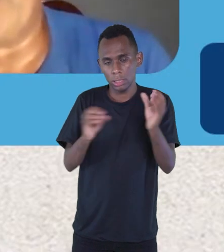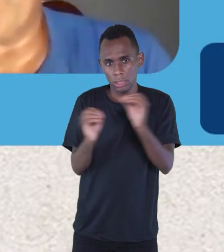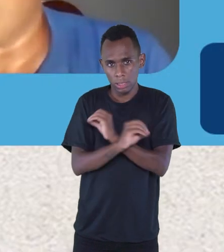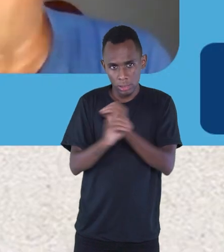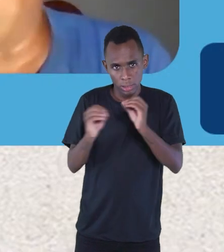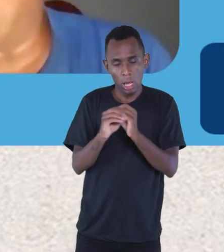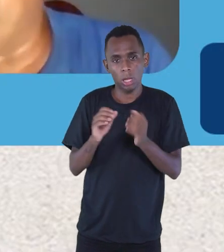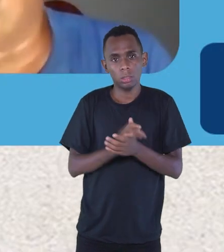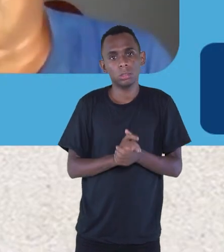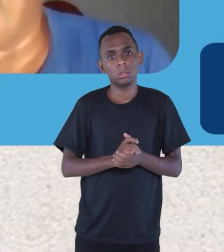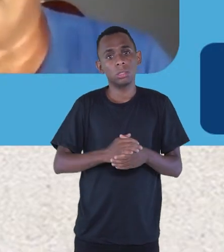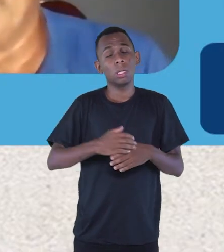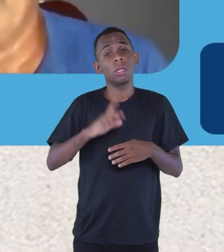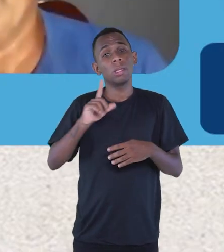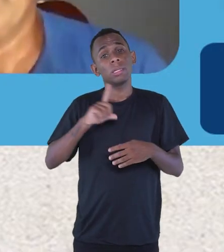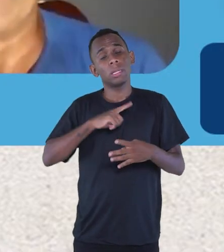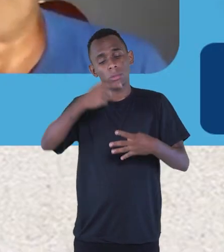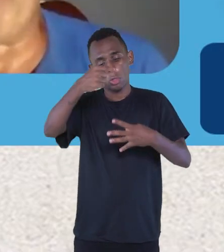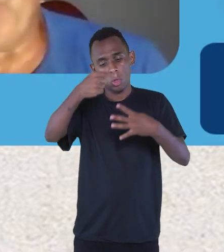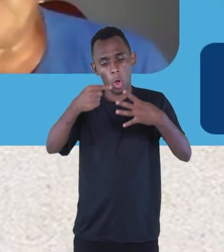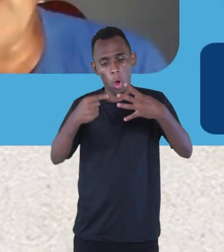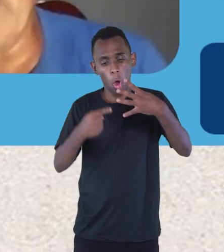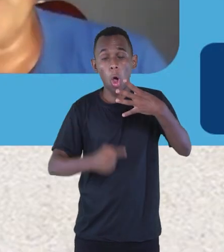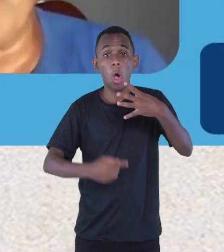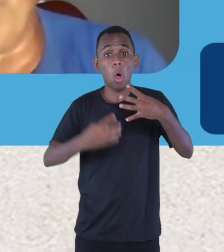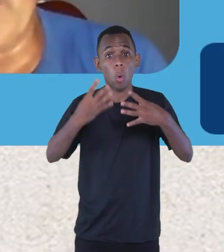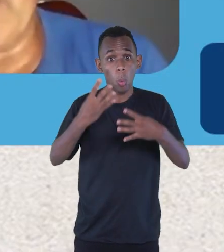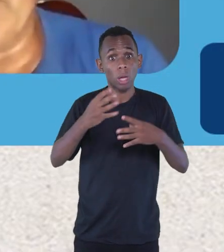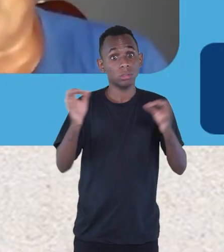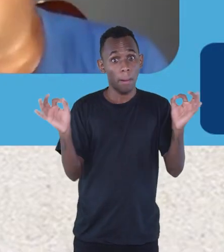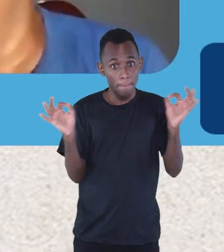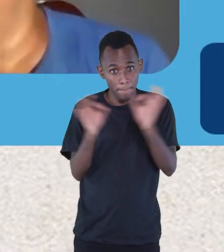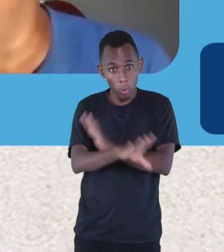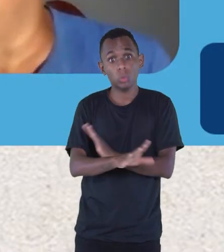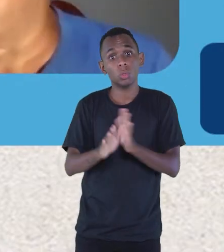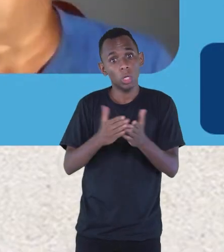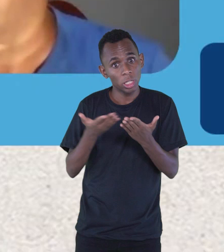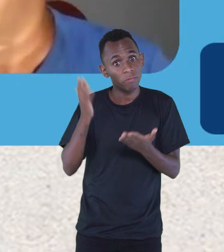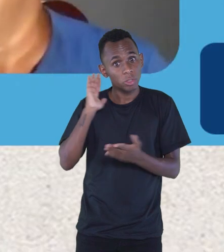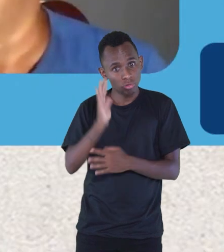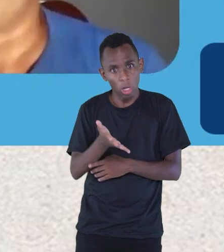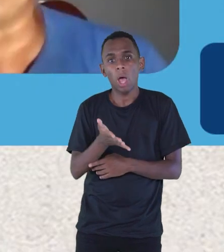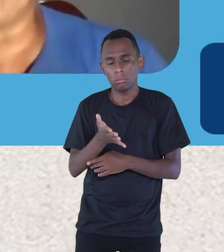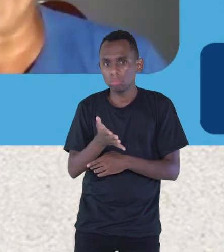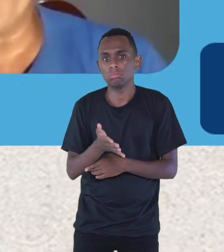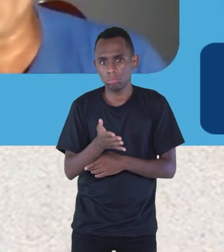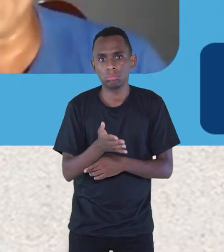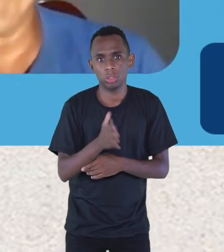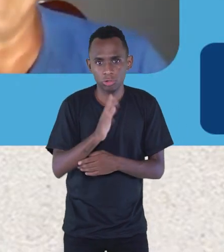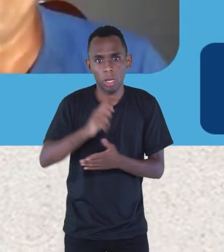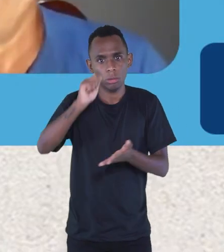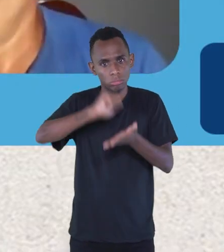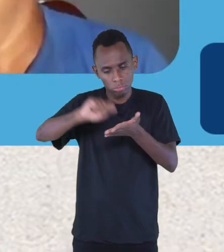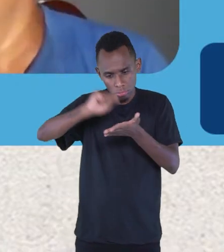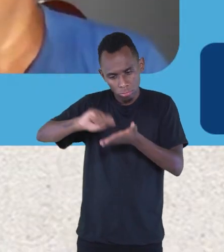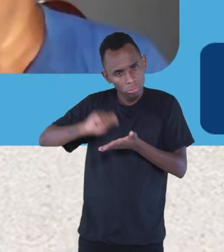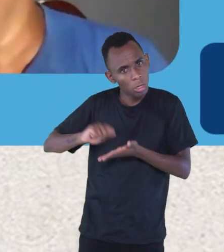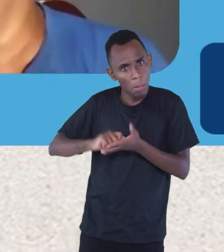Grimm em Cordel. São quatro livros também. Já estão prontos há uns dois anos. Já estão prontos. Já estão escritos.